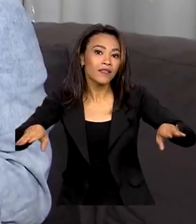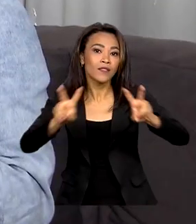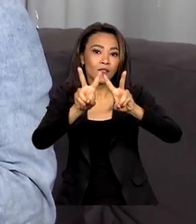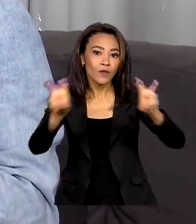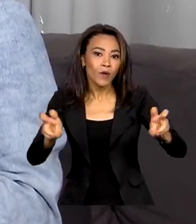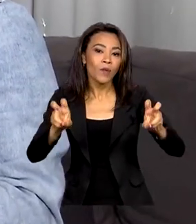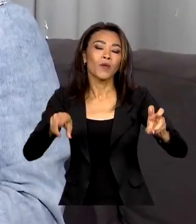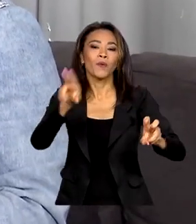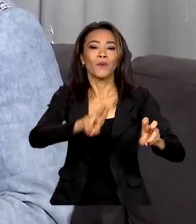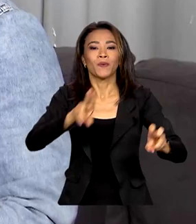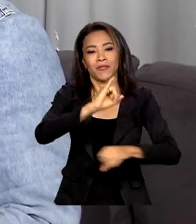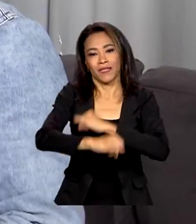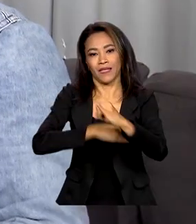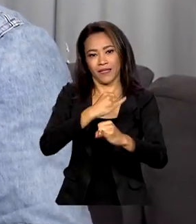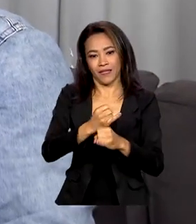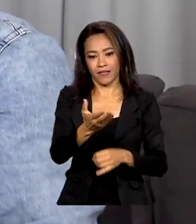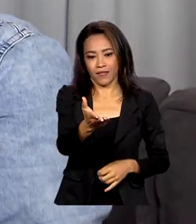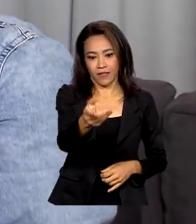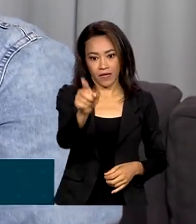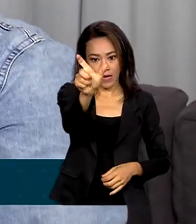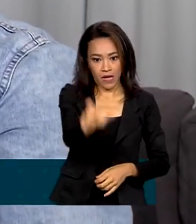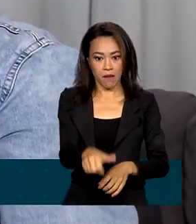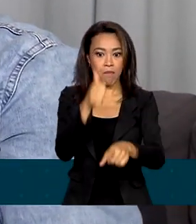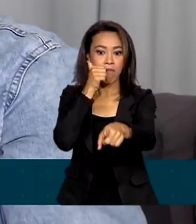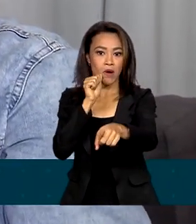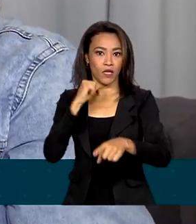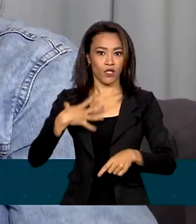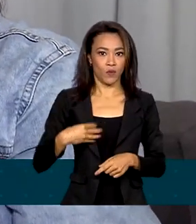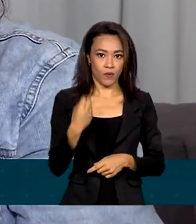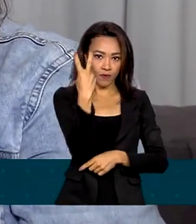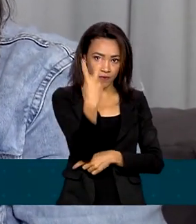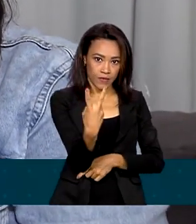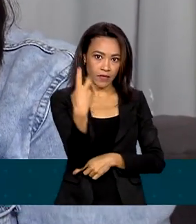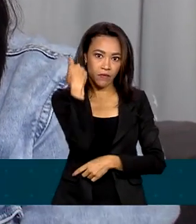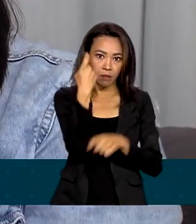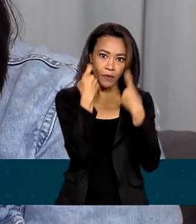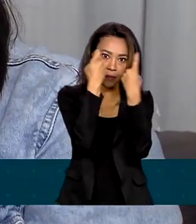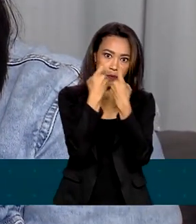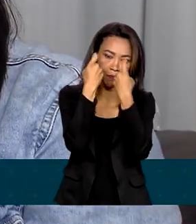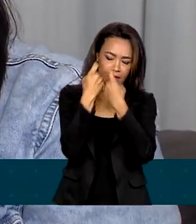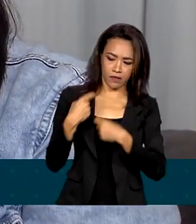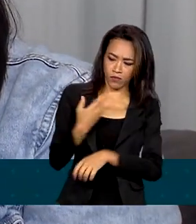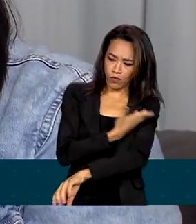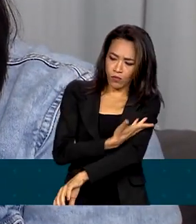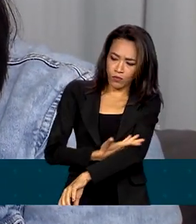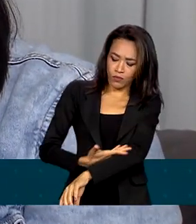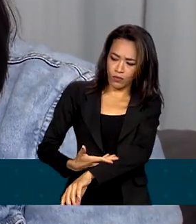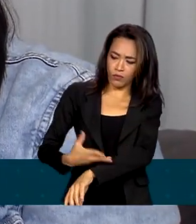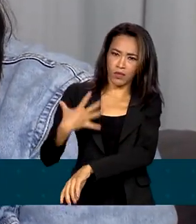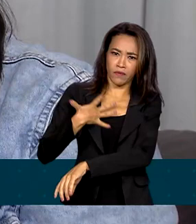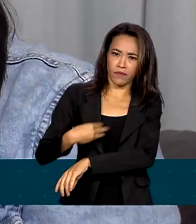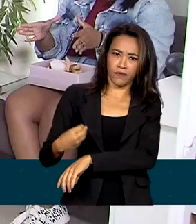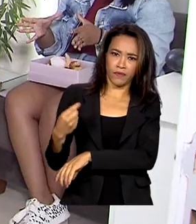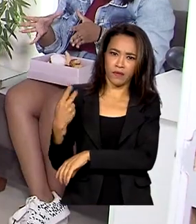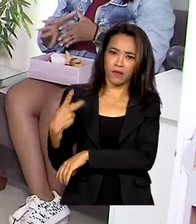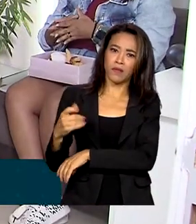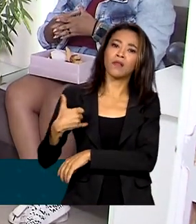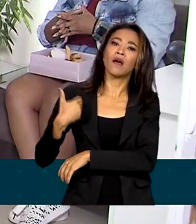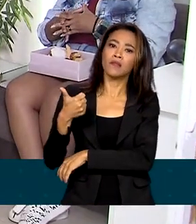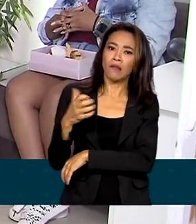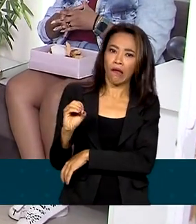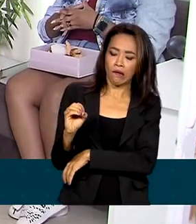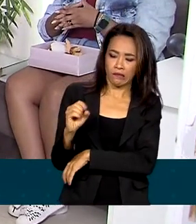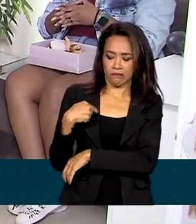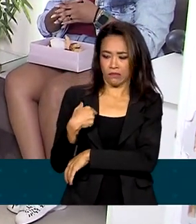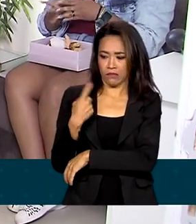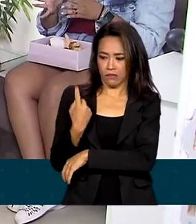Mãe de duas meninas, Carolina estava preocupada com os hábitos na internet da filha de 10 anos. Ela procurou